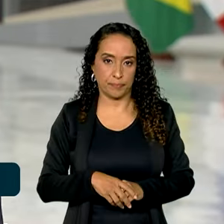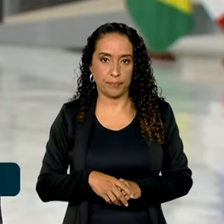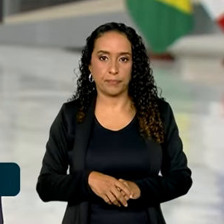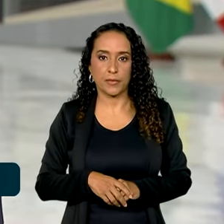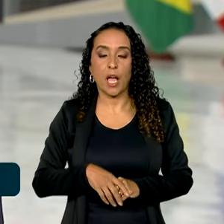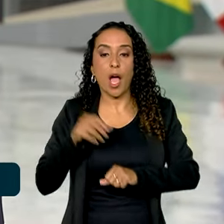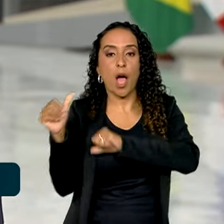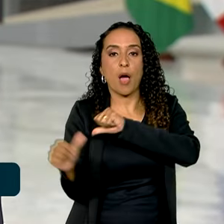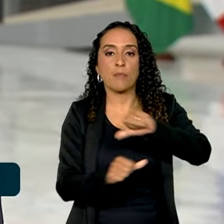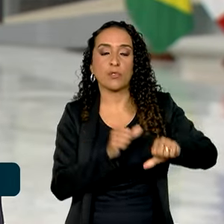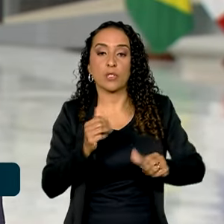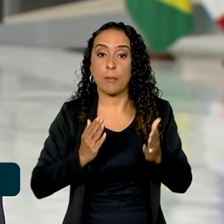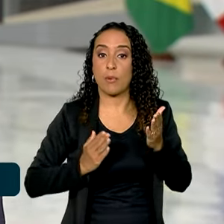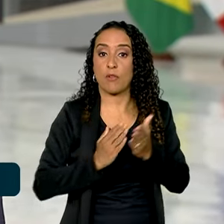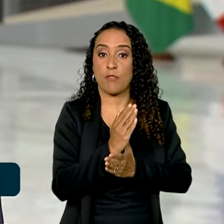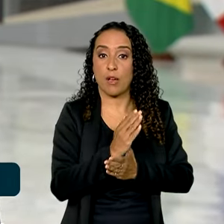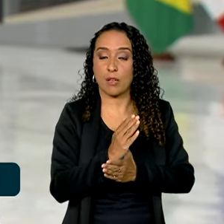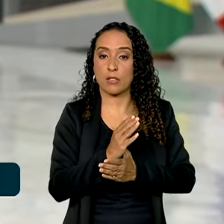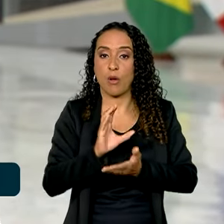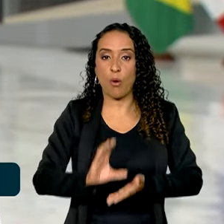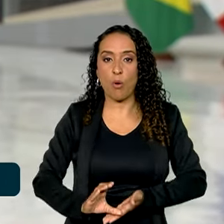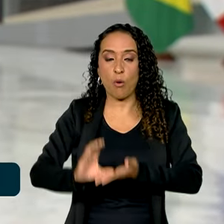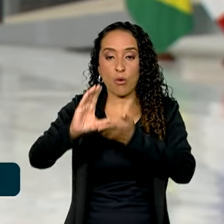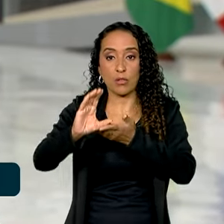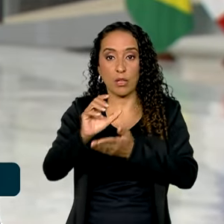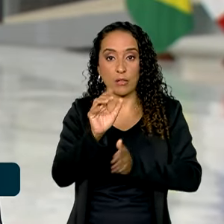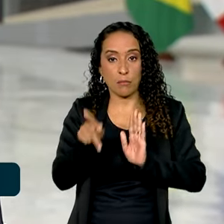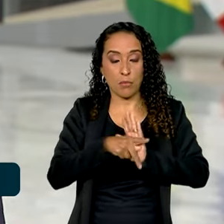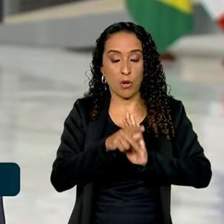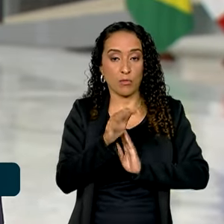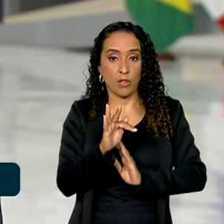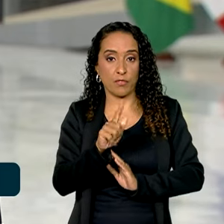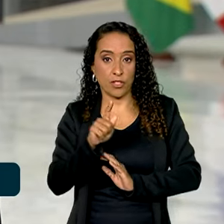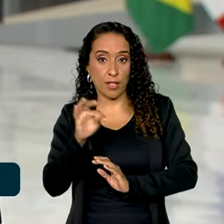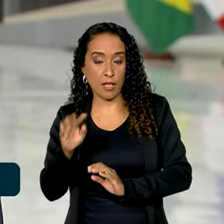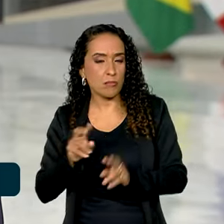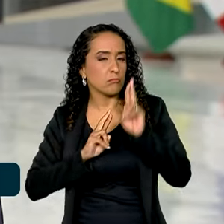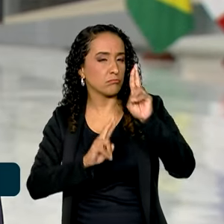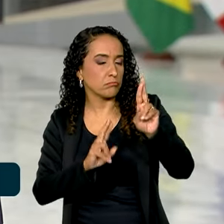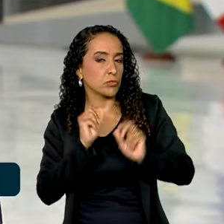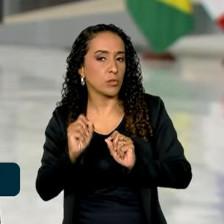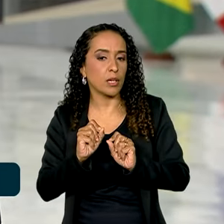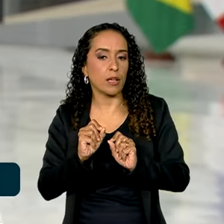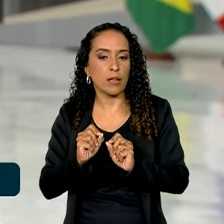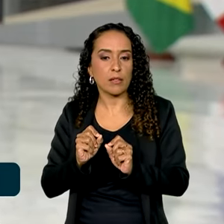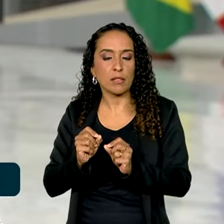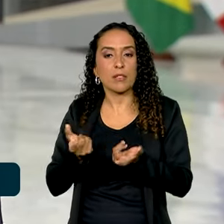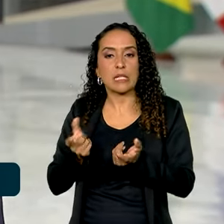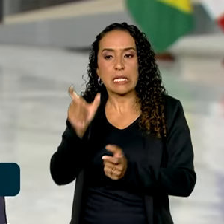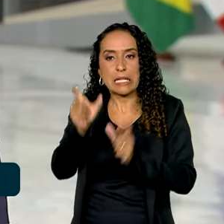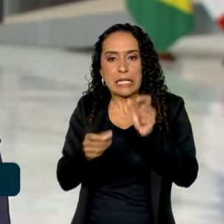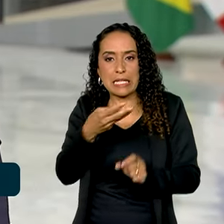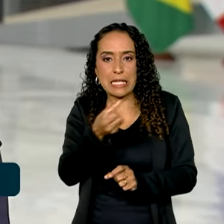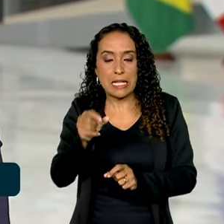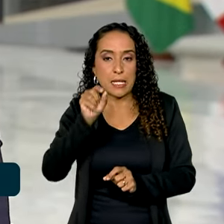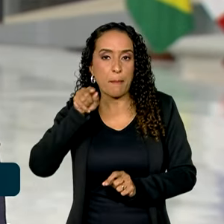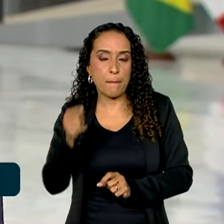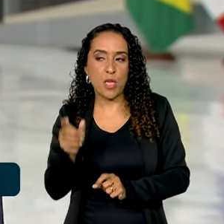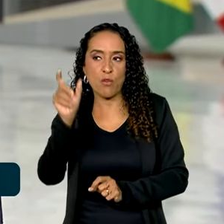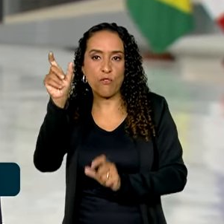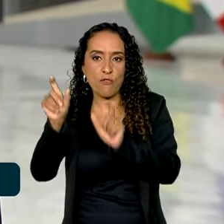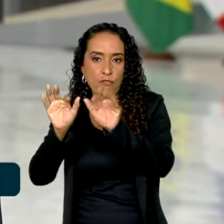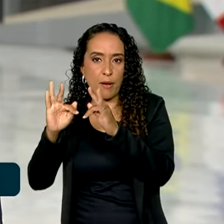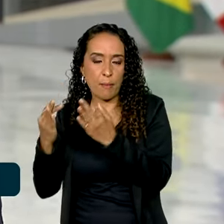As mudanças foram aprovadas pelo Conselho Curador do FGTS e a expectativa é que atenda 60 mil famílias